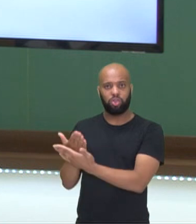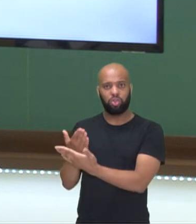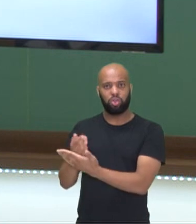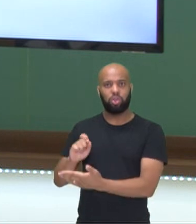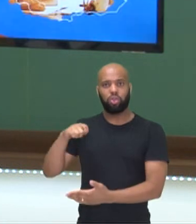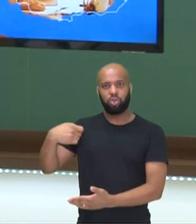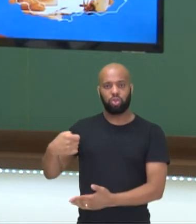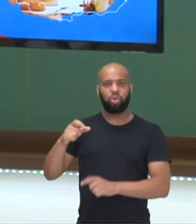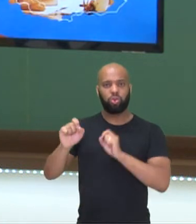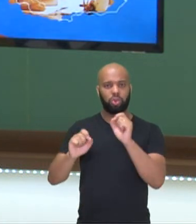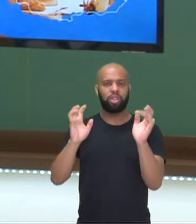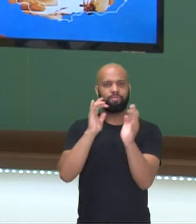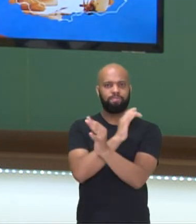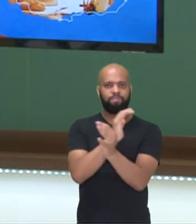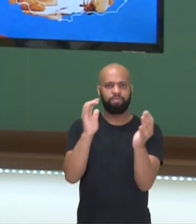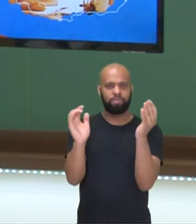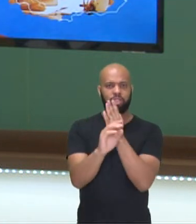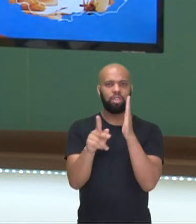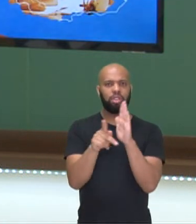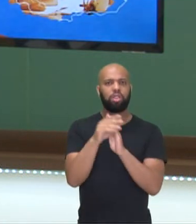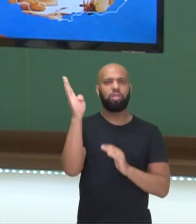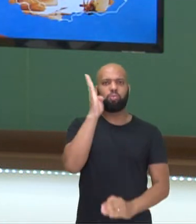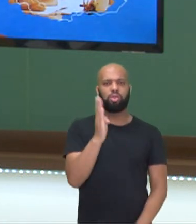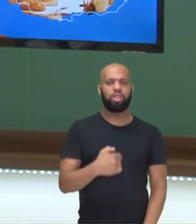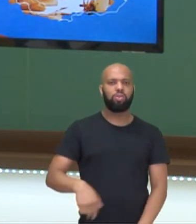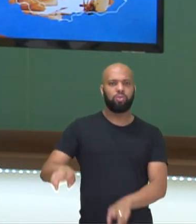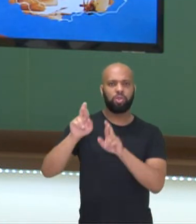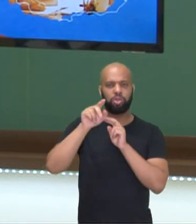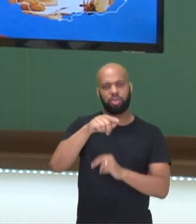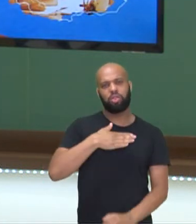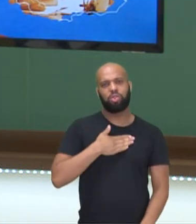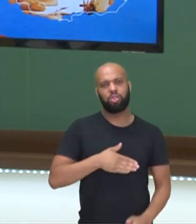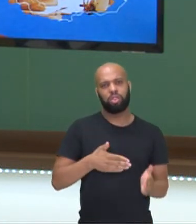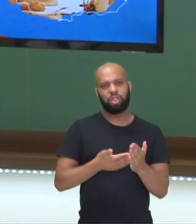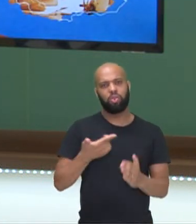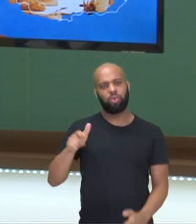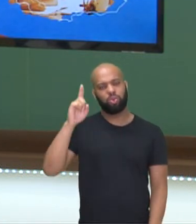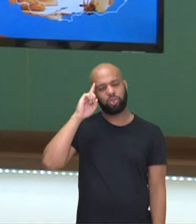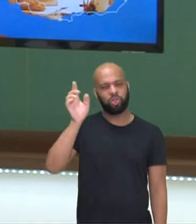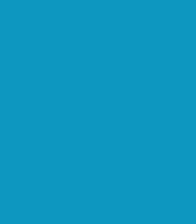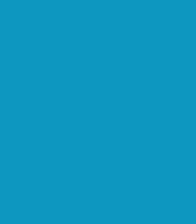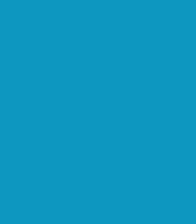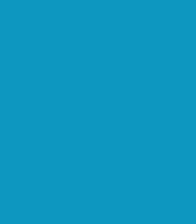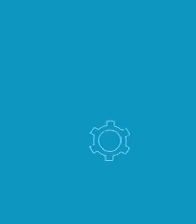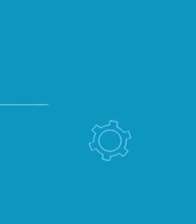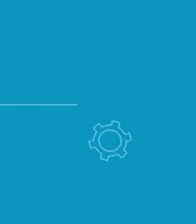urbanização do Brasil. Espero que vocês tenham gostado. Até breve!